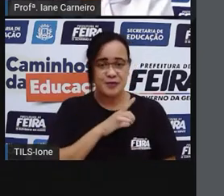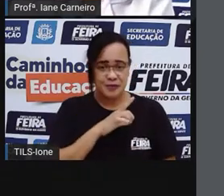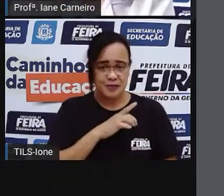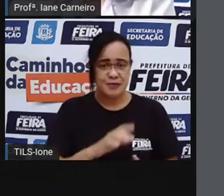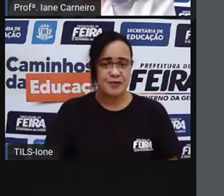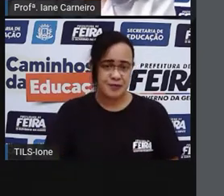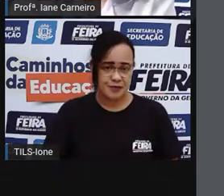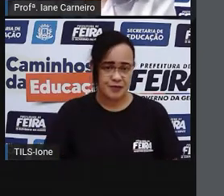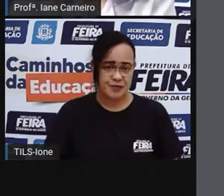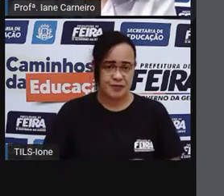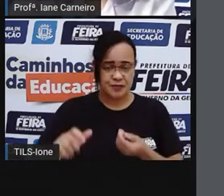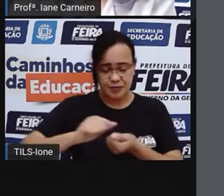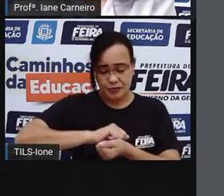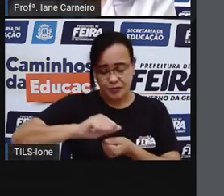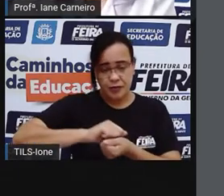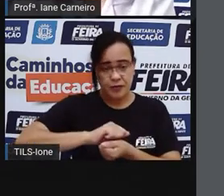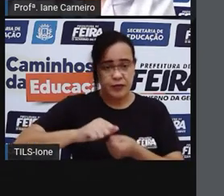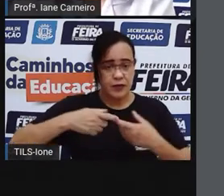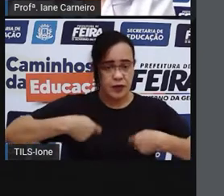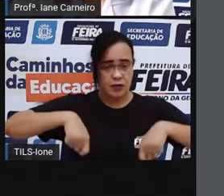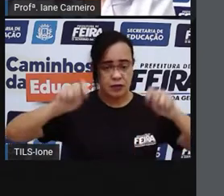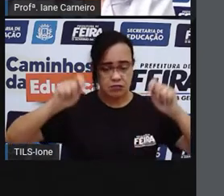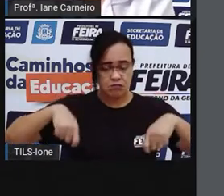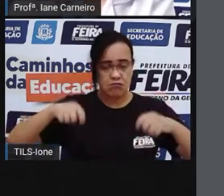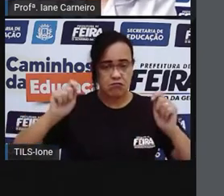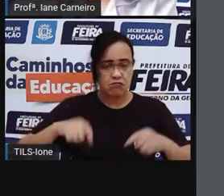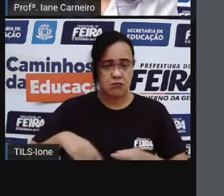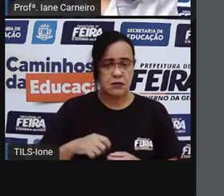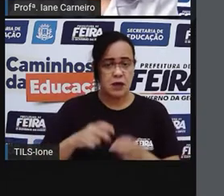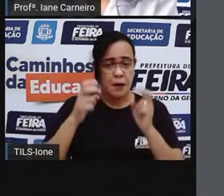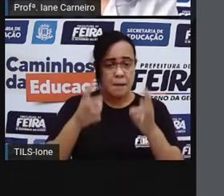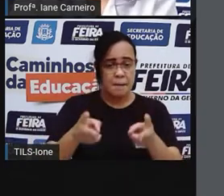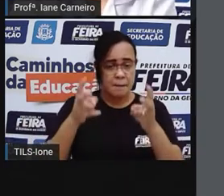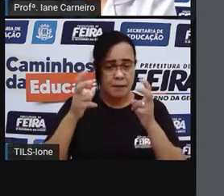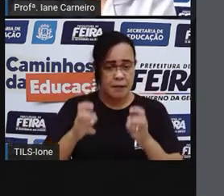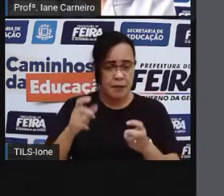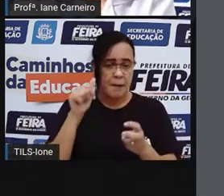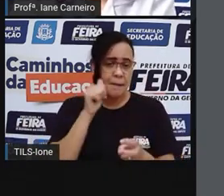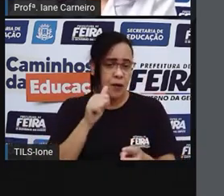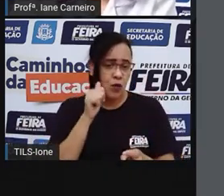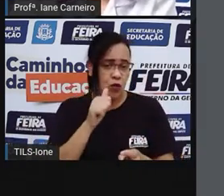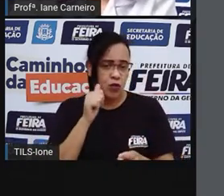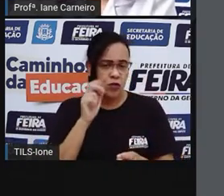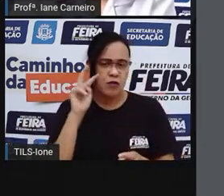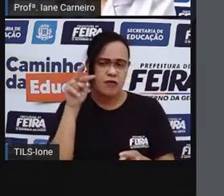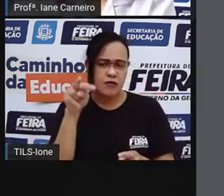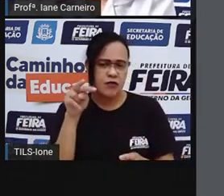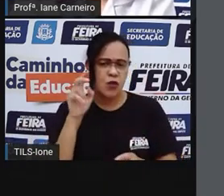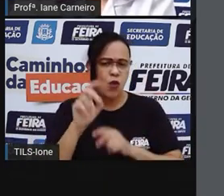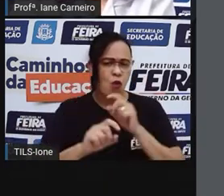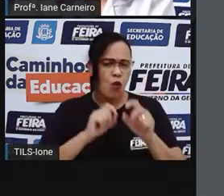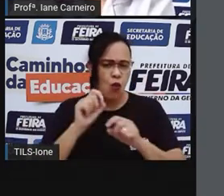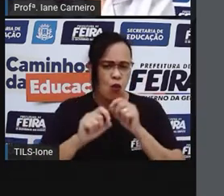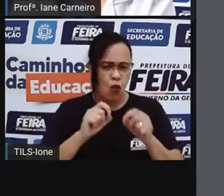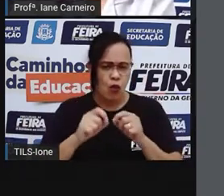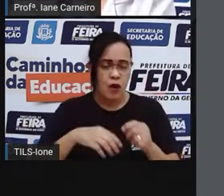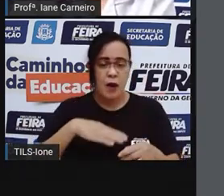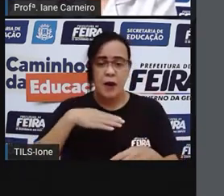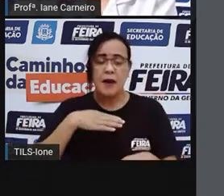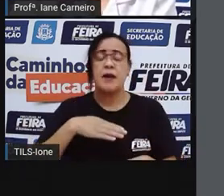Lavando a roupa do filho, percebeu a dona Elisa que havia mancha de manga,